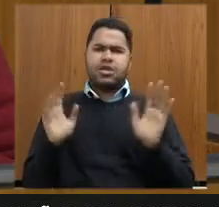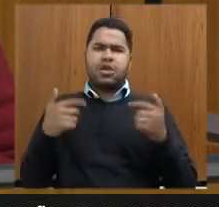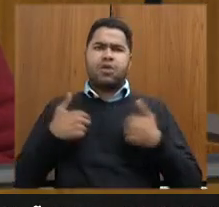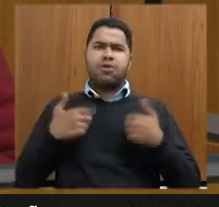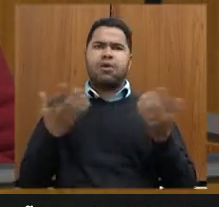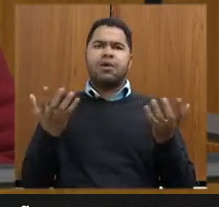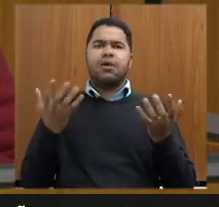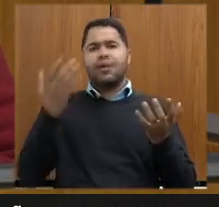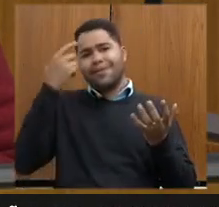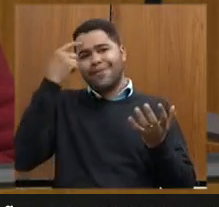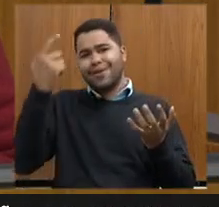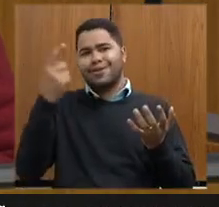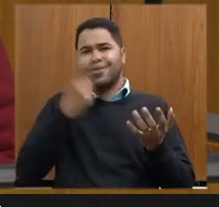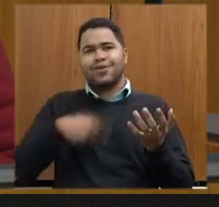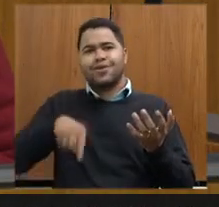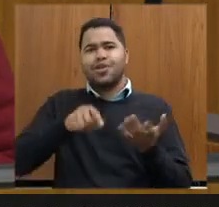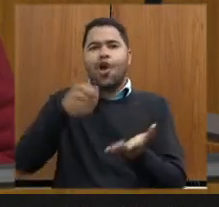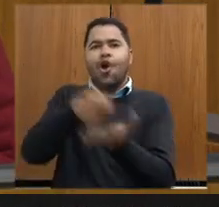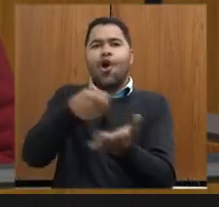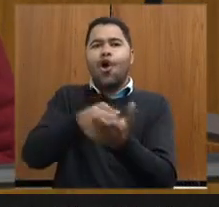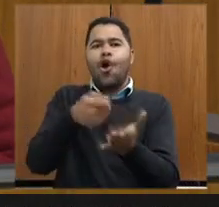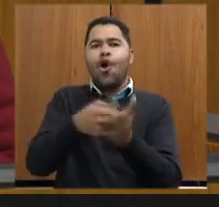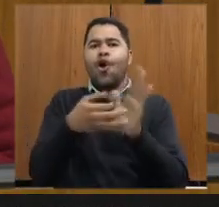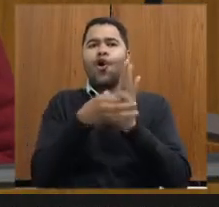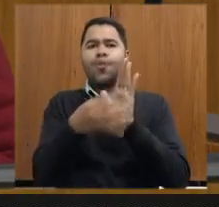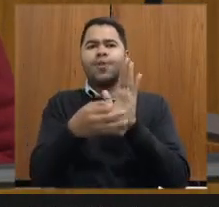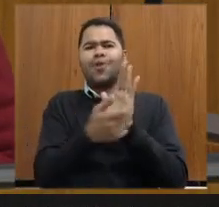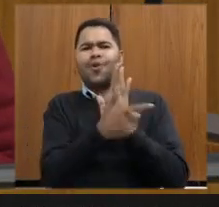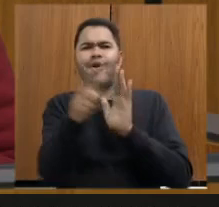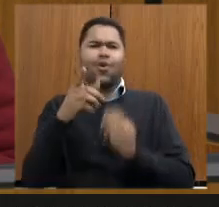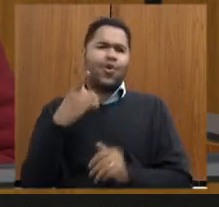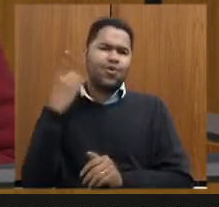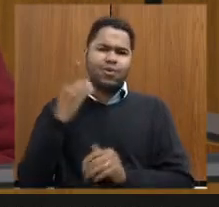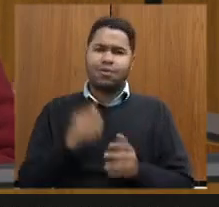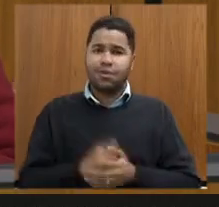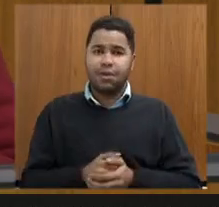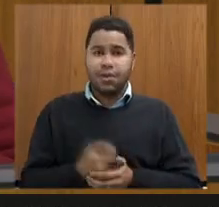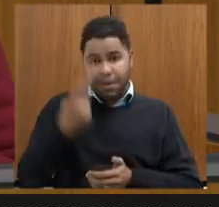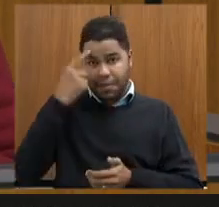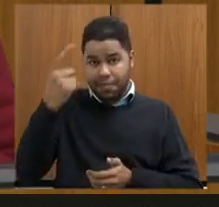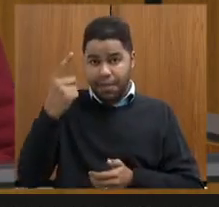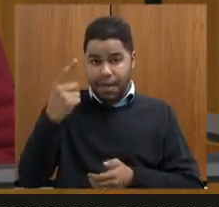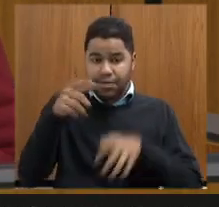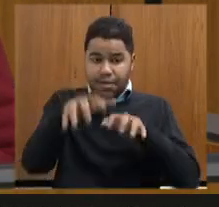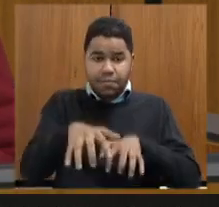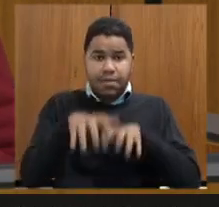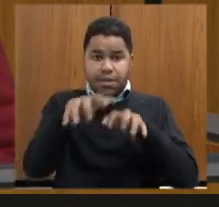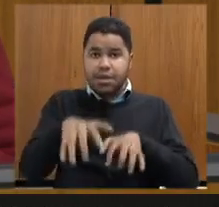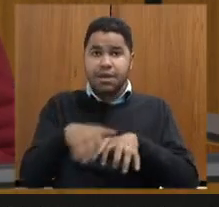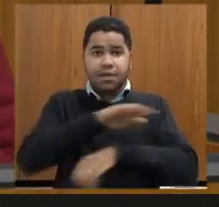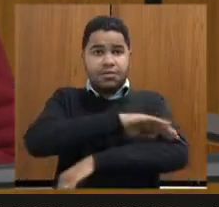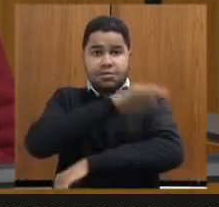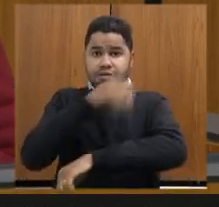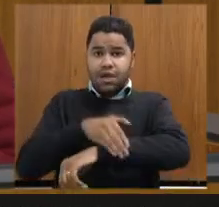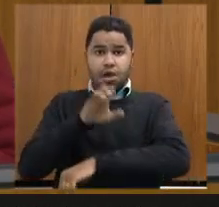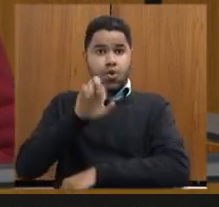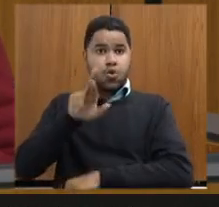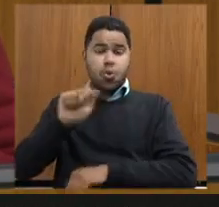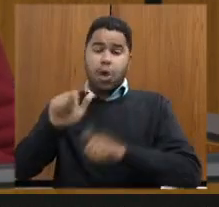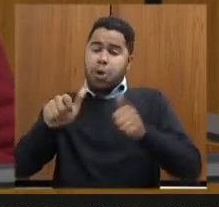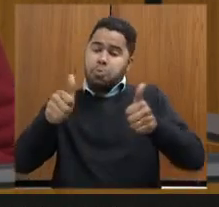querer achar que a gente impõe opinião a qualquer outro parlamentar quem é que acha que tem que minerar a Serra do Curral boa sorte